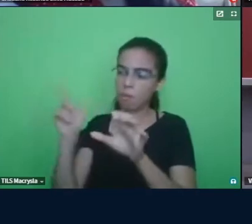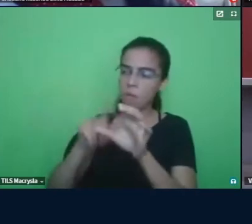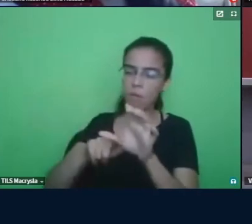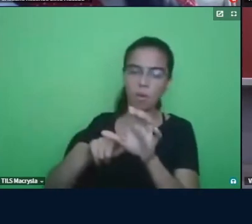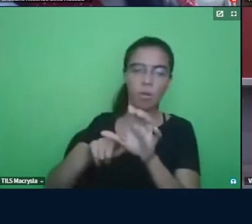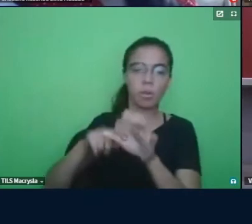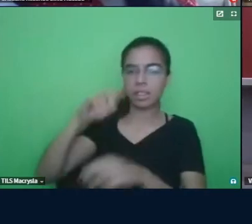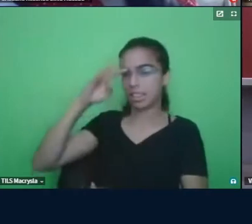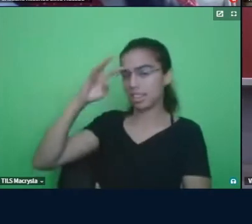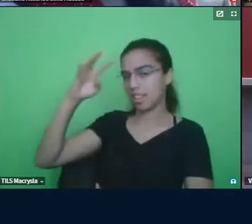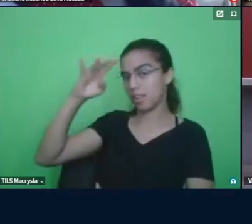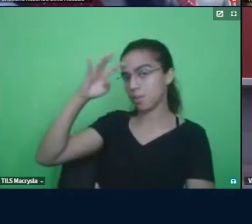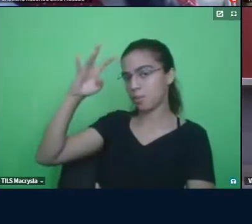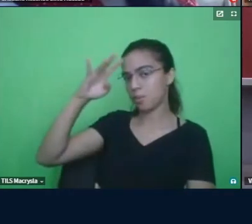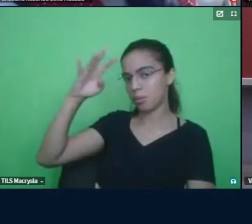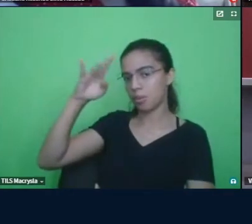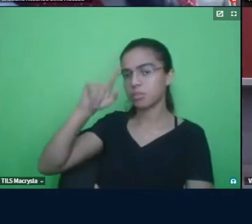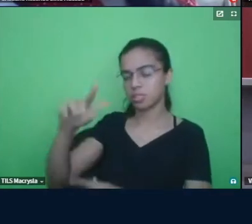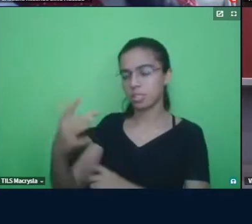mostra ali para a gente